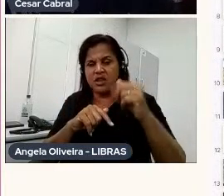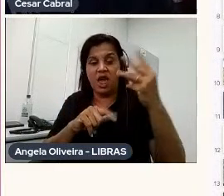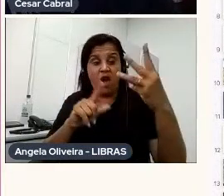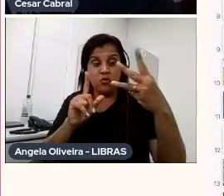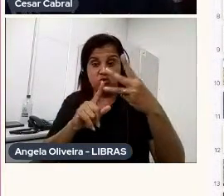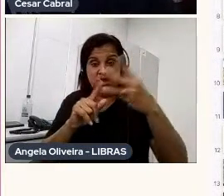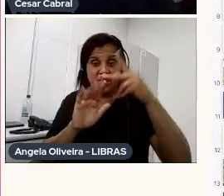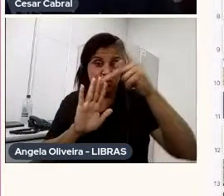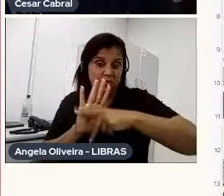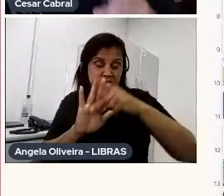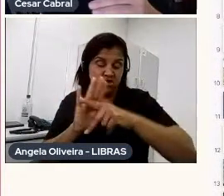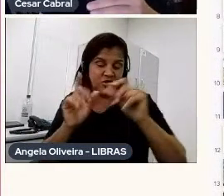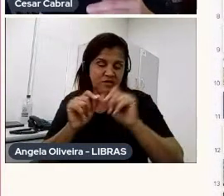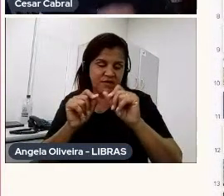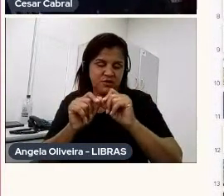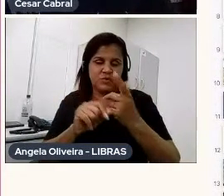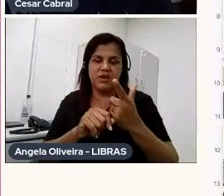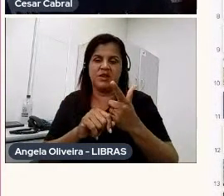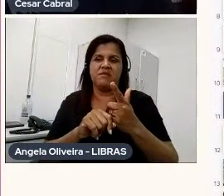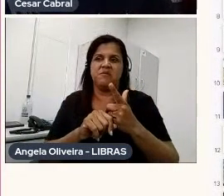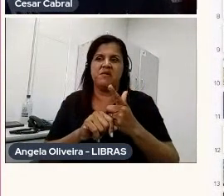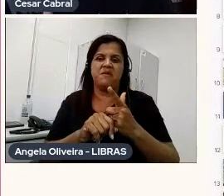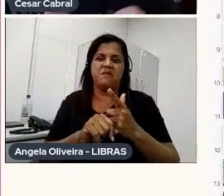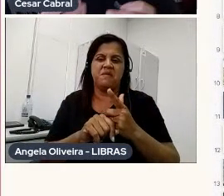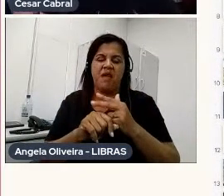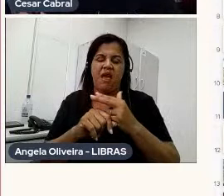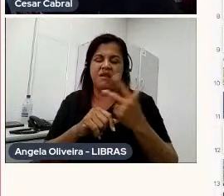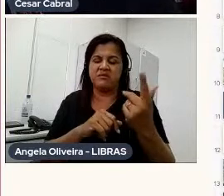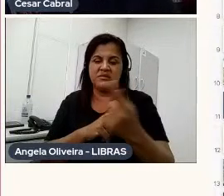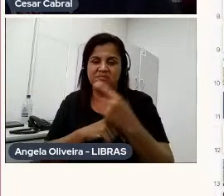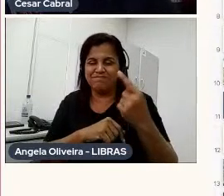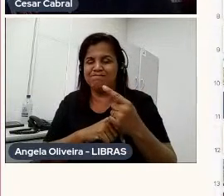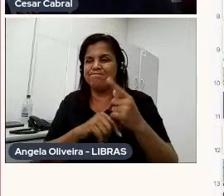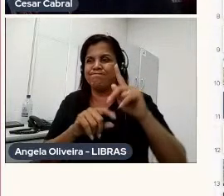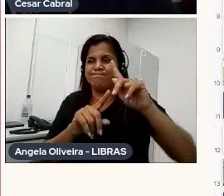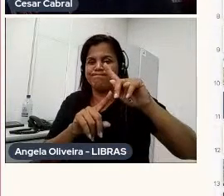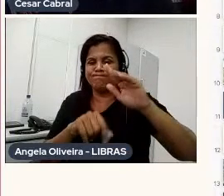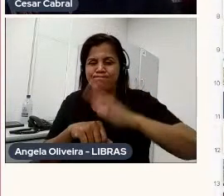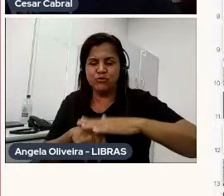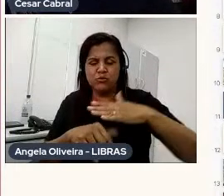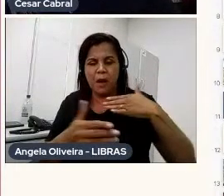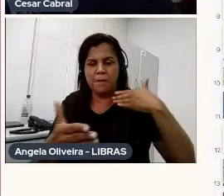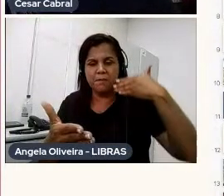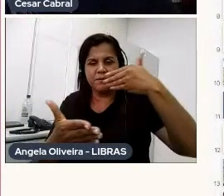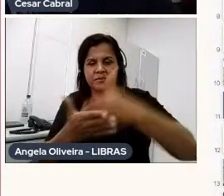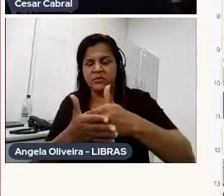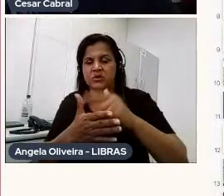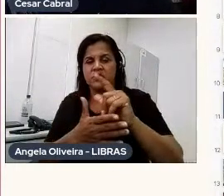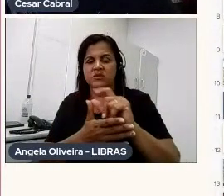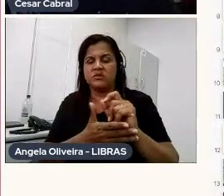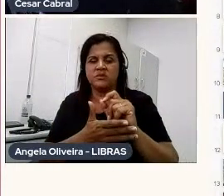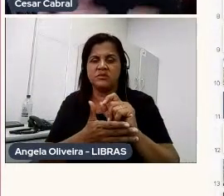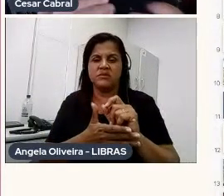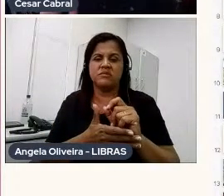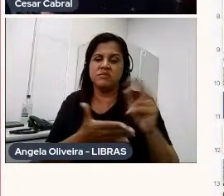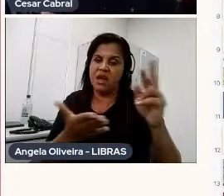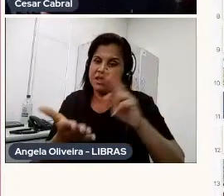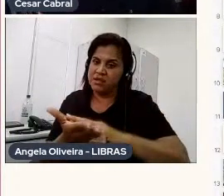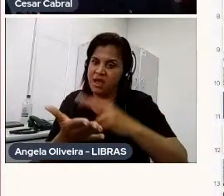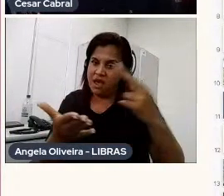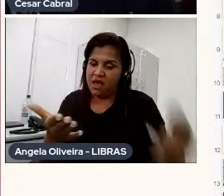fiz a série Angeli The Killer, que é muito mais próxima do... da revista Chiclete com Banana,